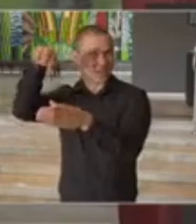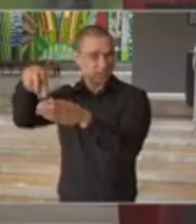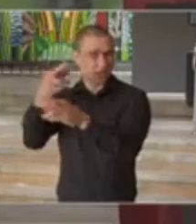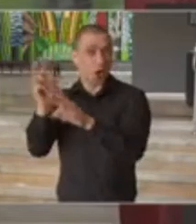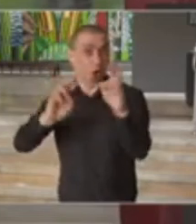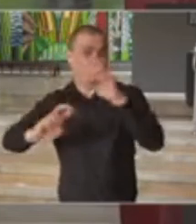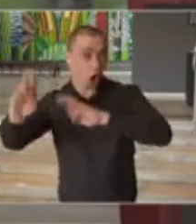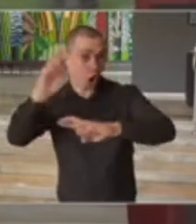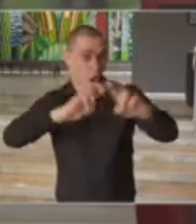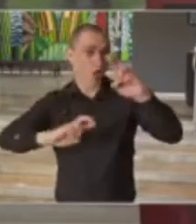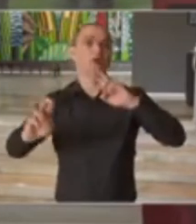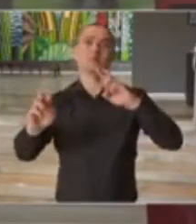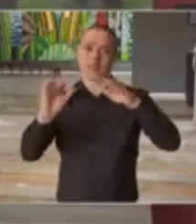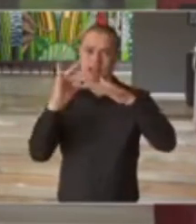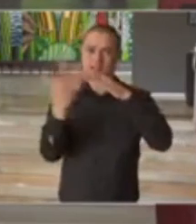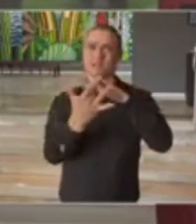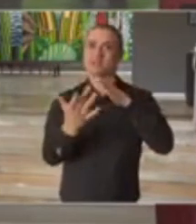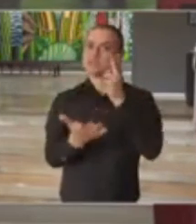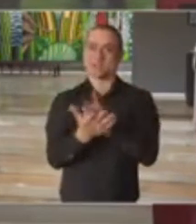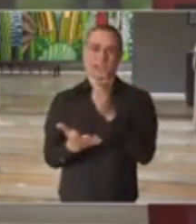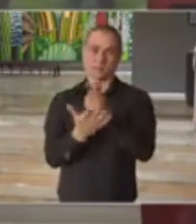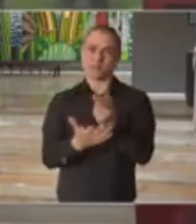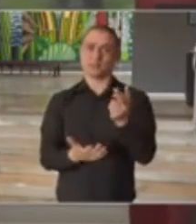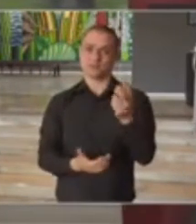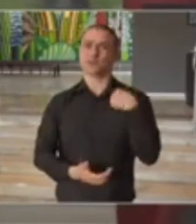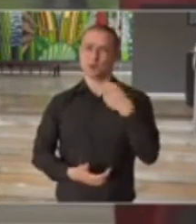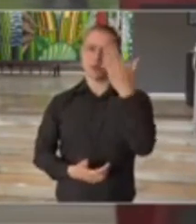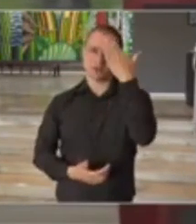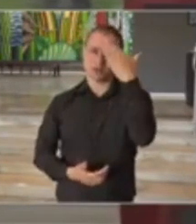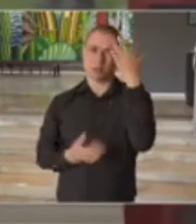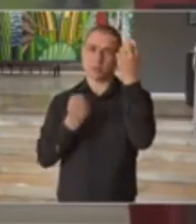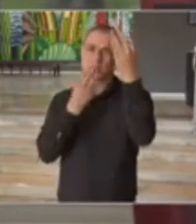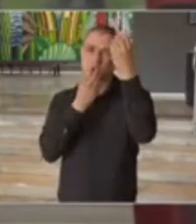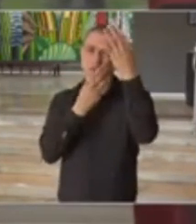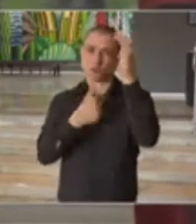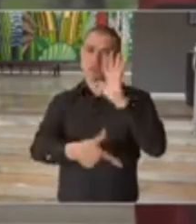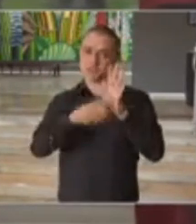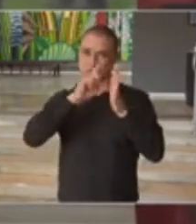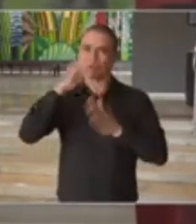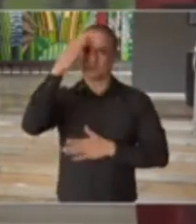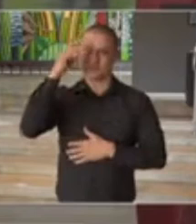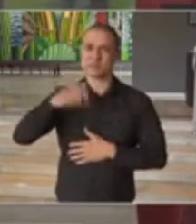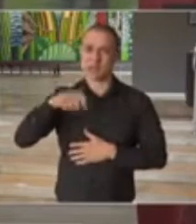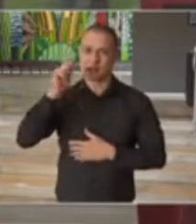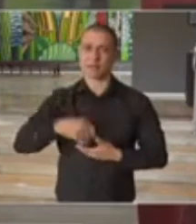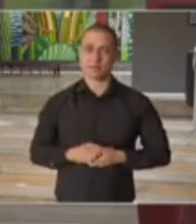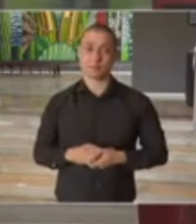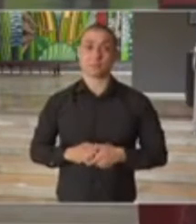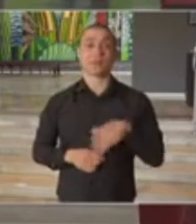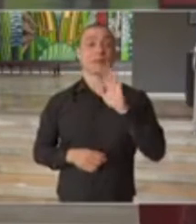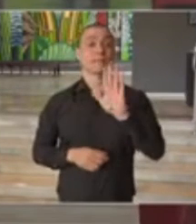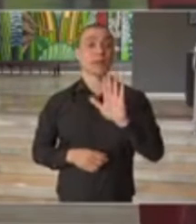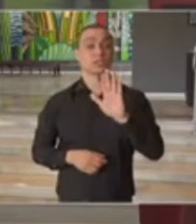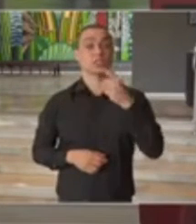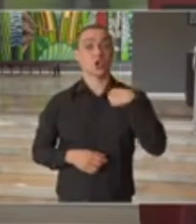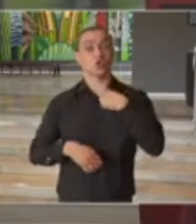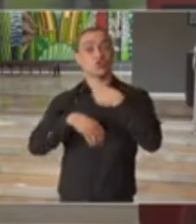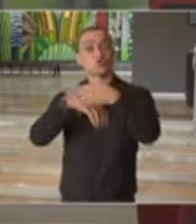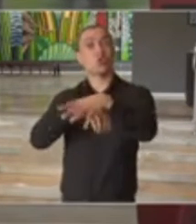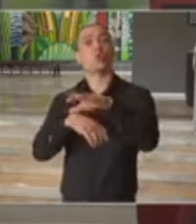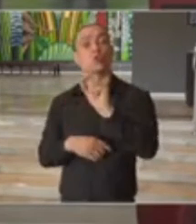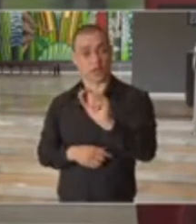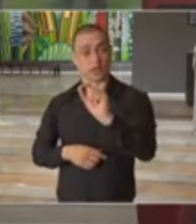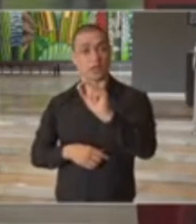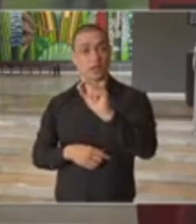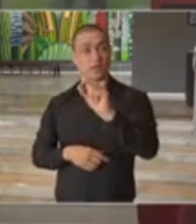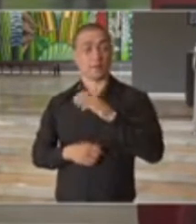disso constantemente. Então, temos como obter essa informação previamente. O que nós recomendamos é que